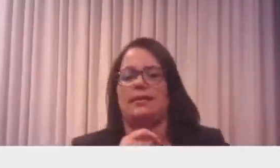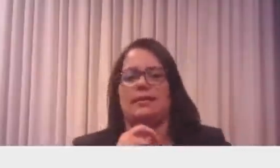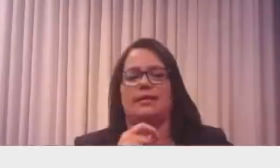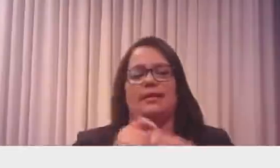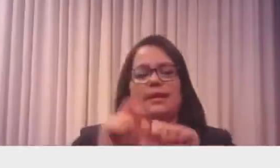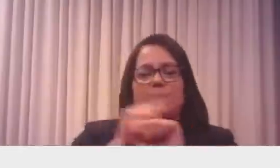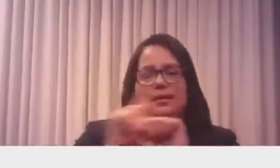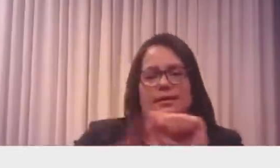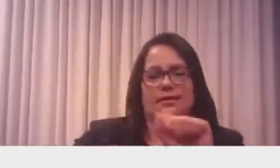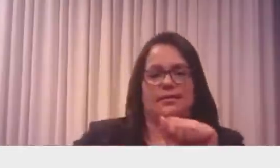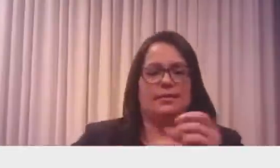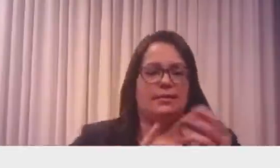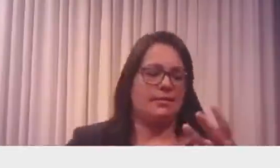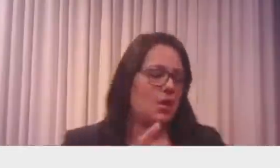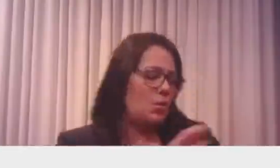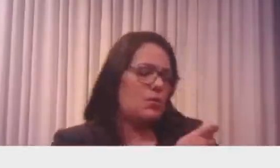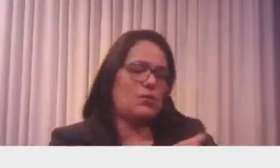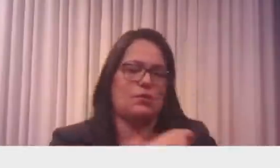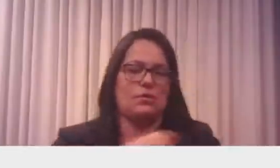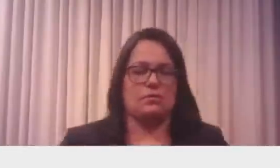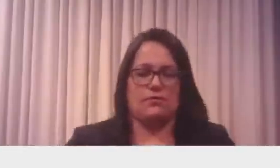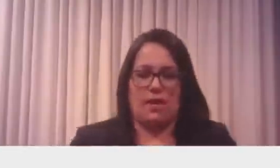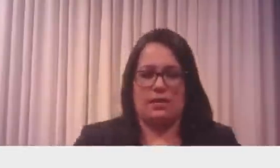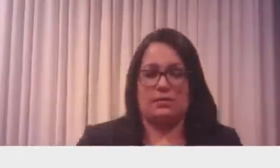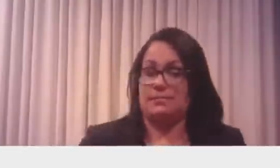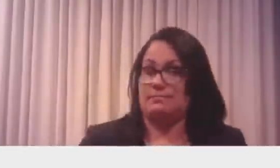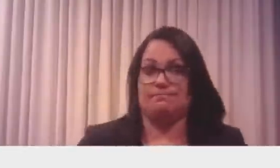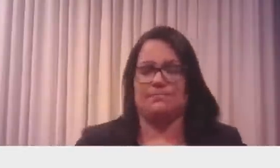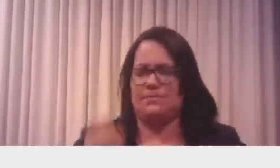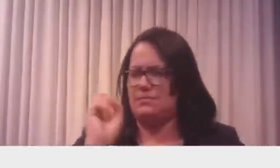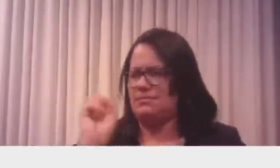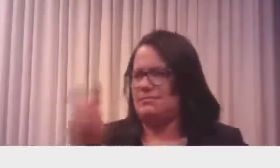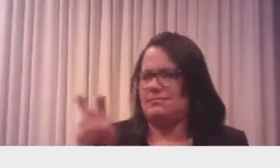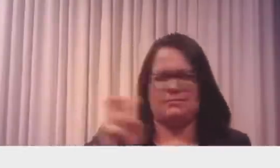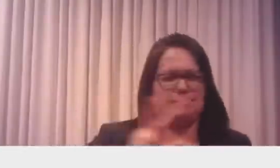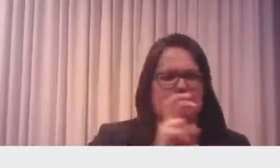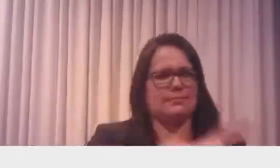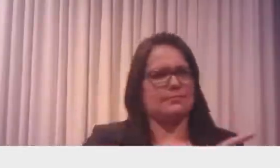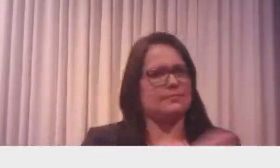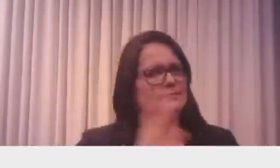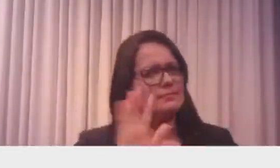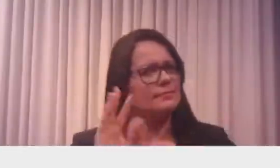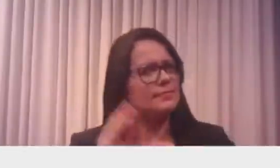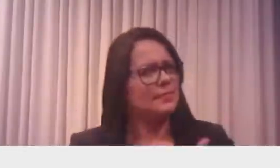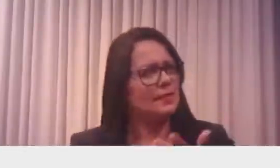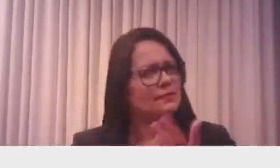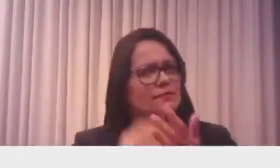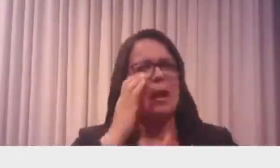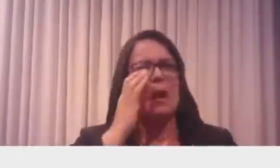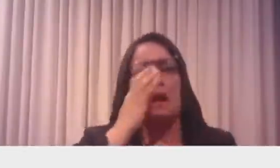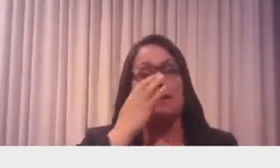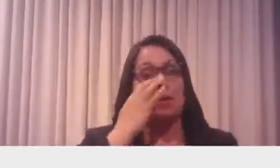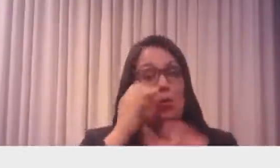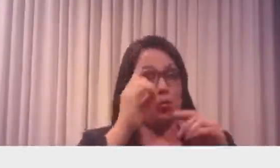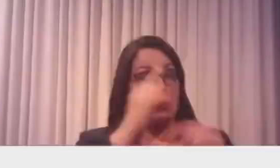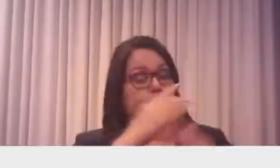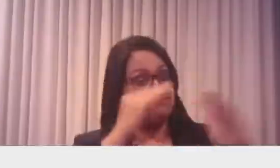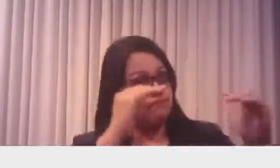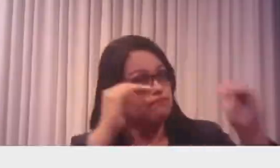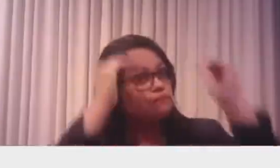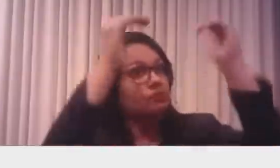Coronavac, né? Isso está acontecendo. Agora, a falta do parte do governo, de ter uma autoridade aqui que